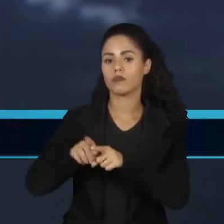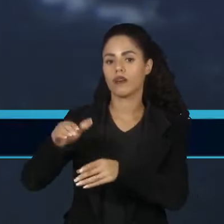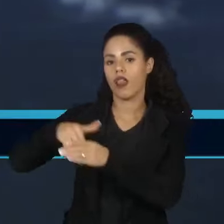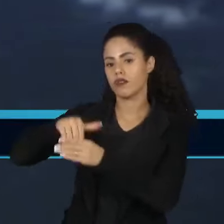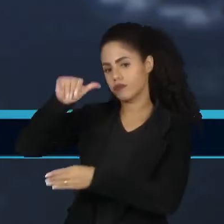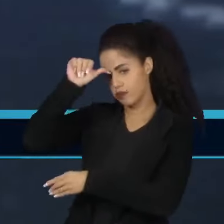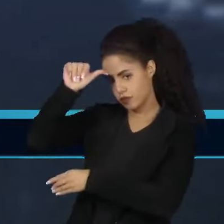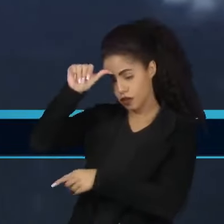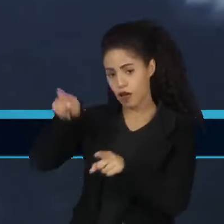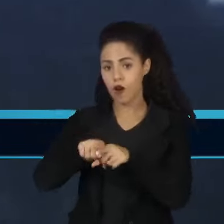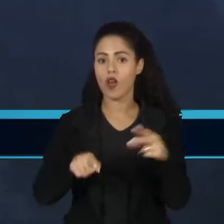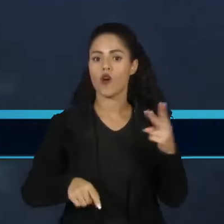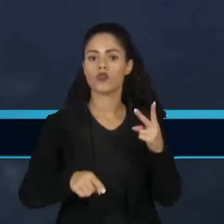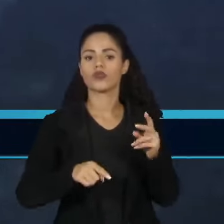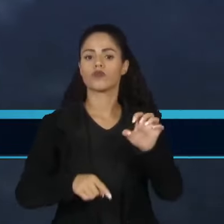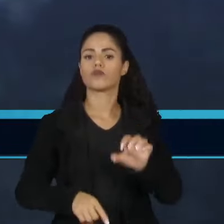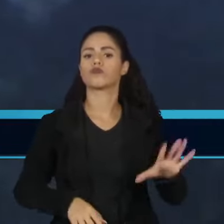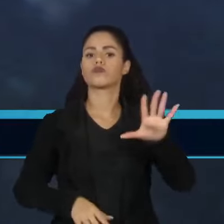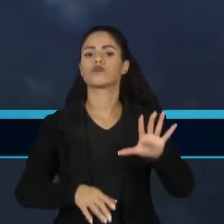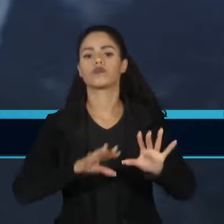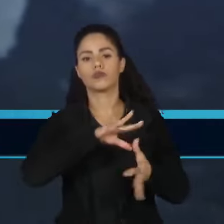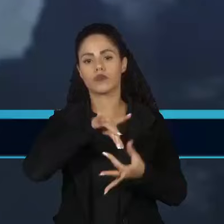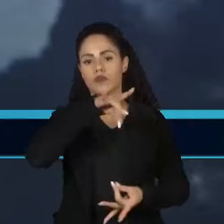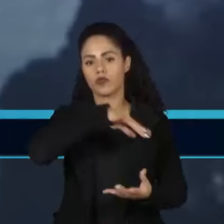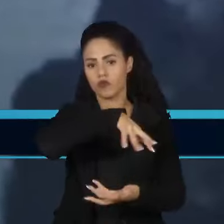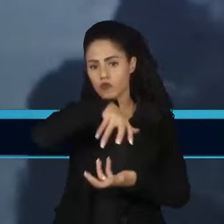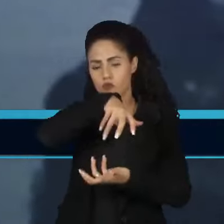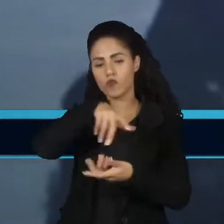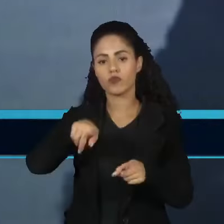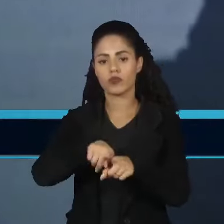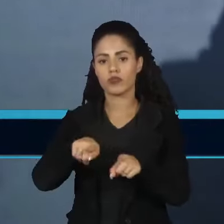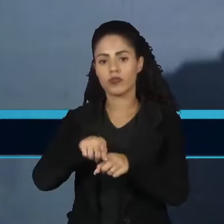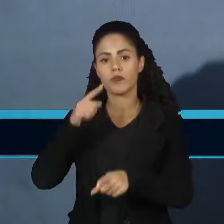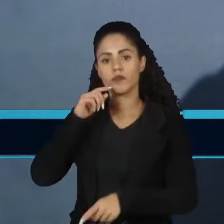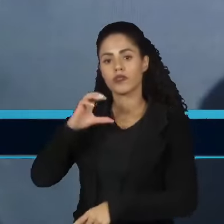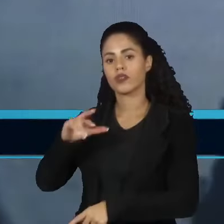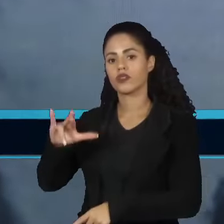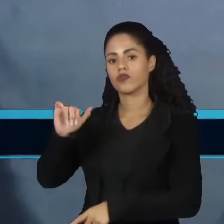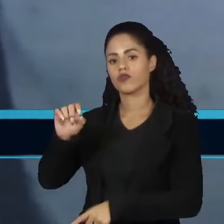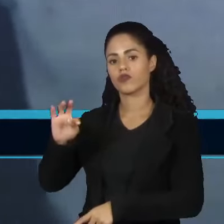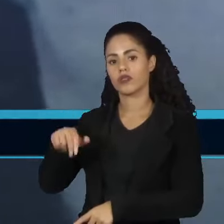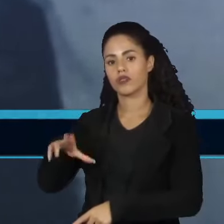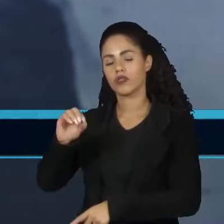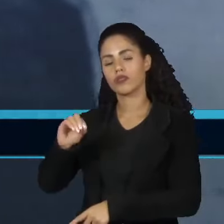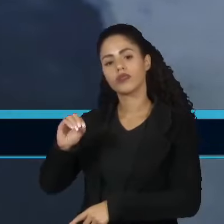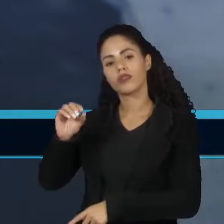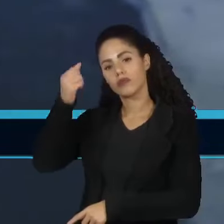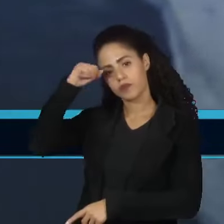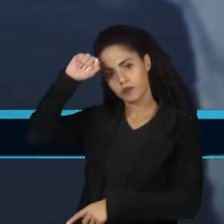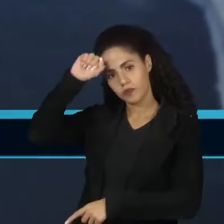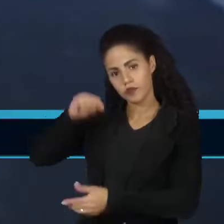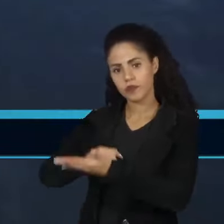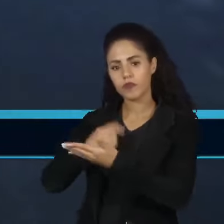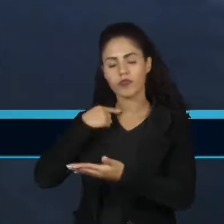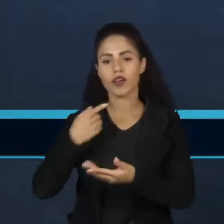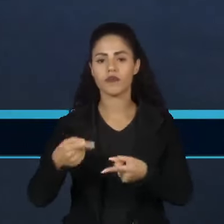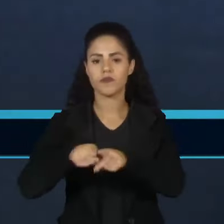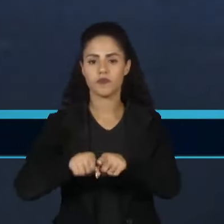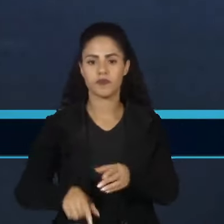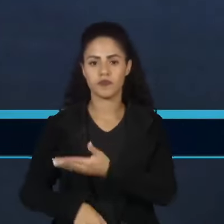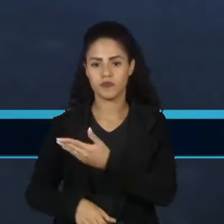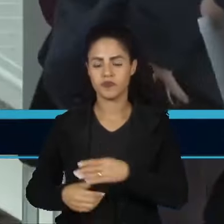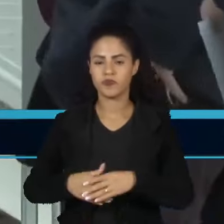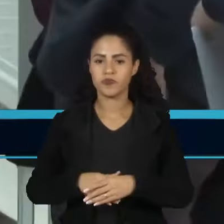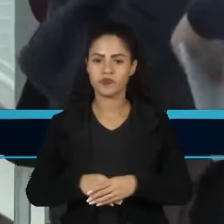Índia, este é o segundo maior pleito democrático do mundo. A reportagem é de Cristiane Ramalho, correspondente da Deutsche Welle, nossa parceira na